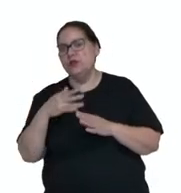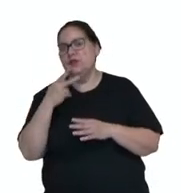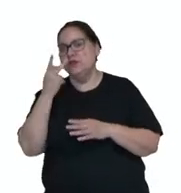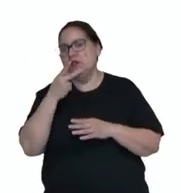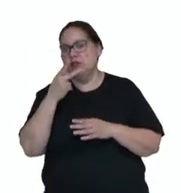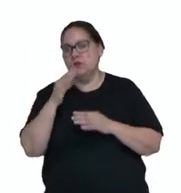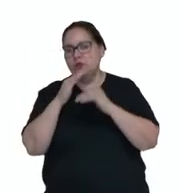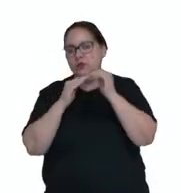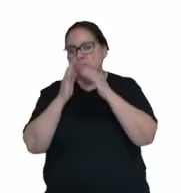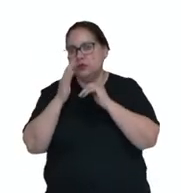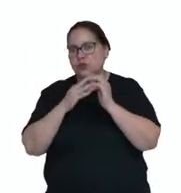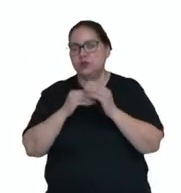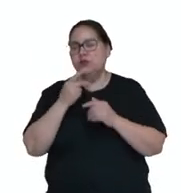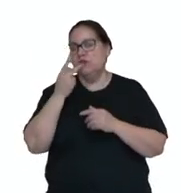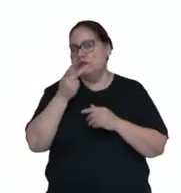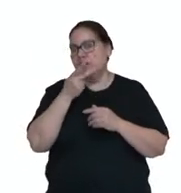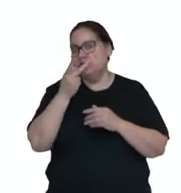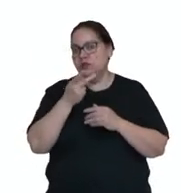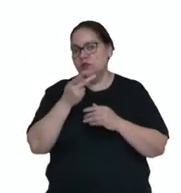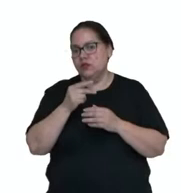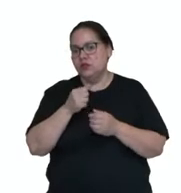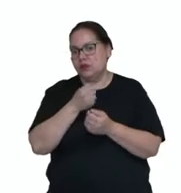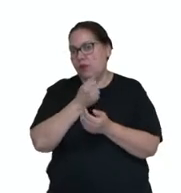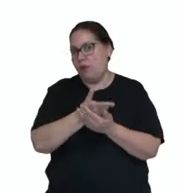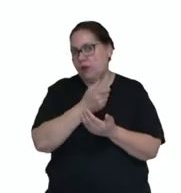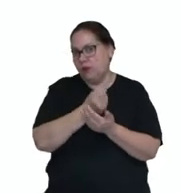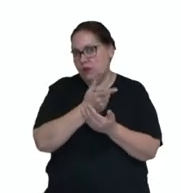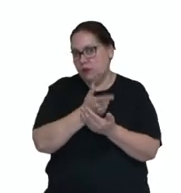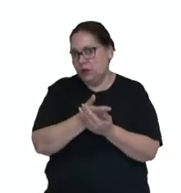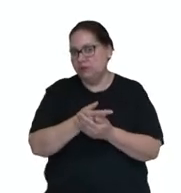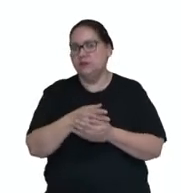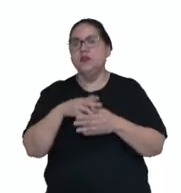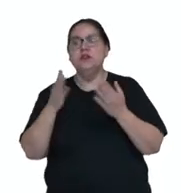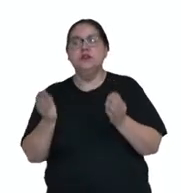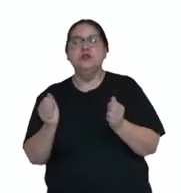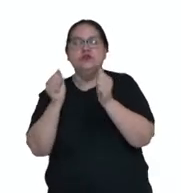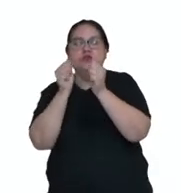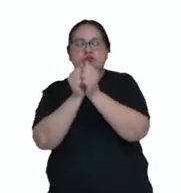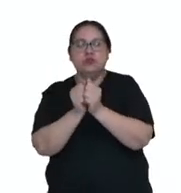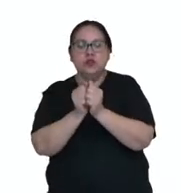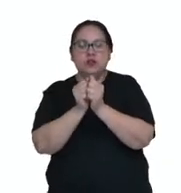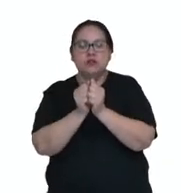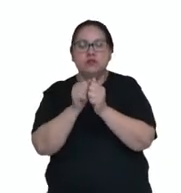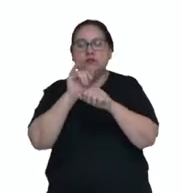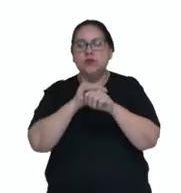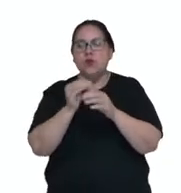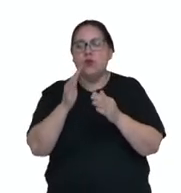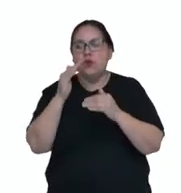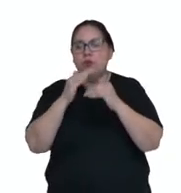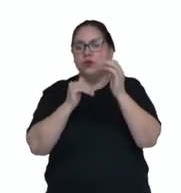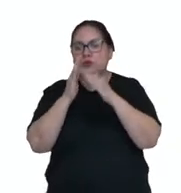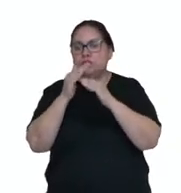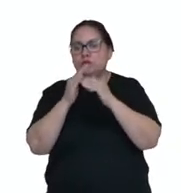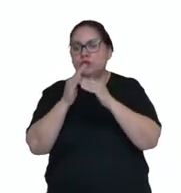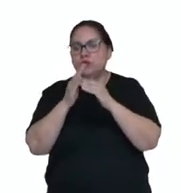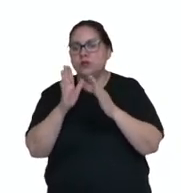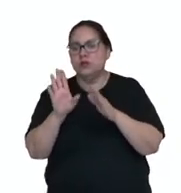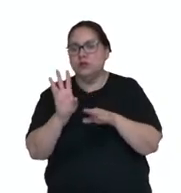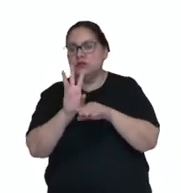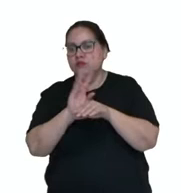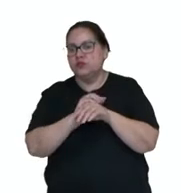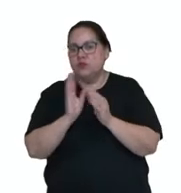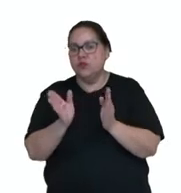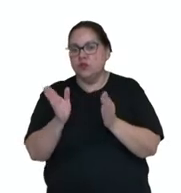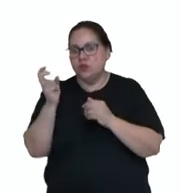falamos em produto, estamos falando de consumo, não é mesmo? E se juntarmos ao substantivo produto ao adjetivo cultural?